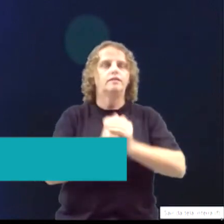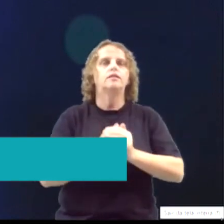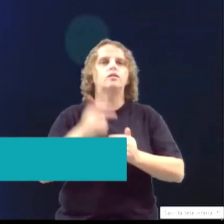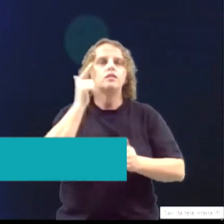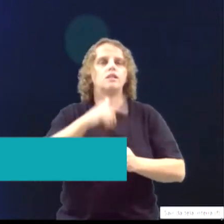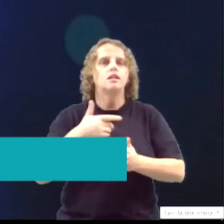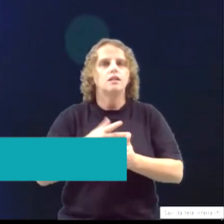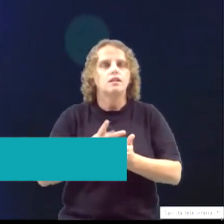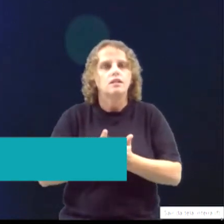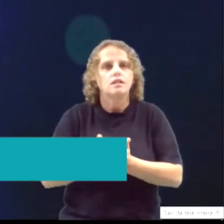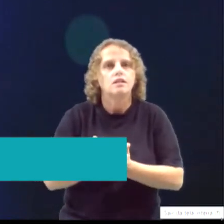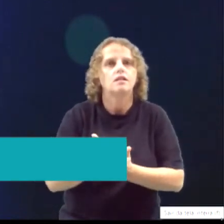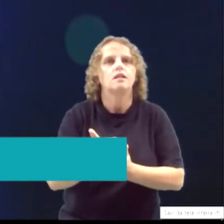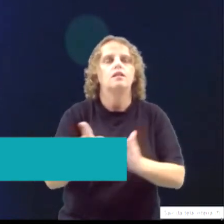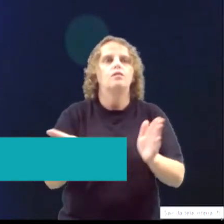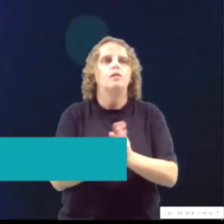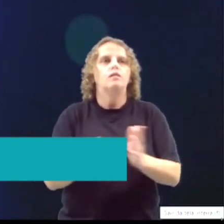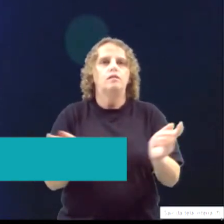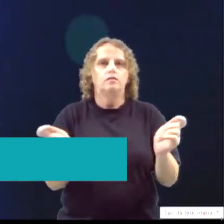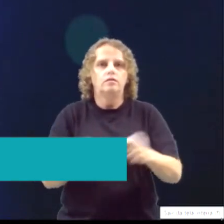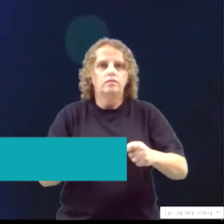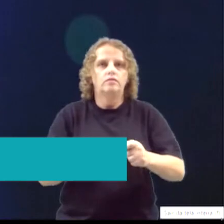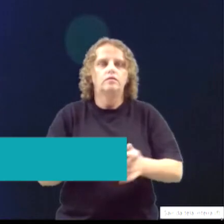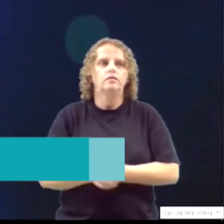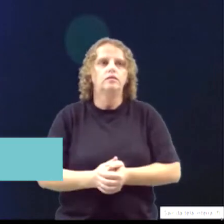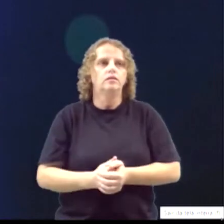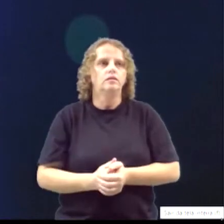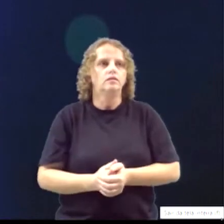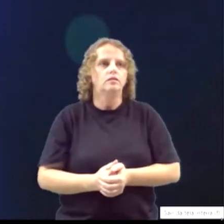as ações, principalmente orçamentárias, para as mais vertentes que precisam.